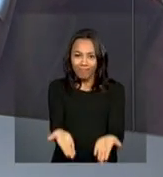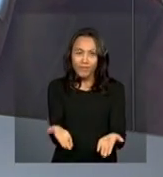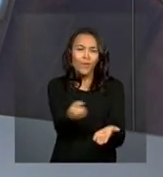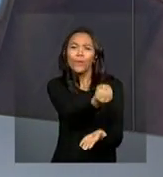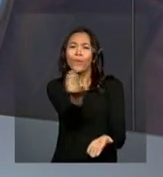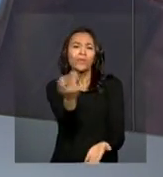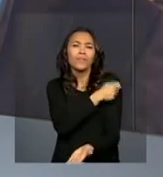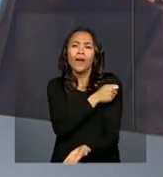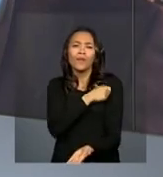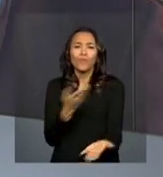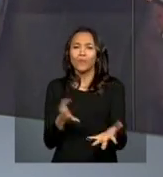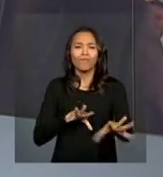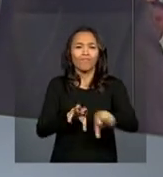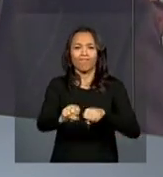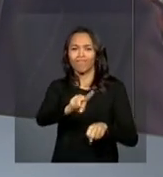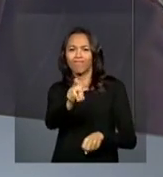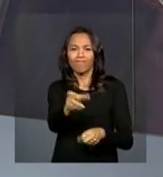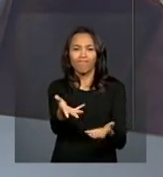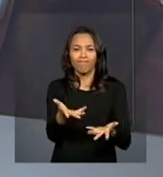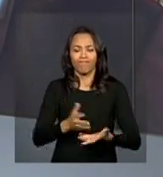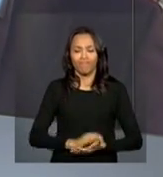Quantos alunos estão se formando hoje?